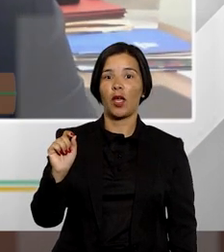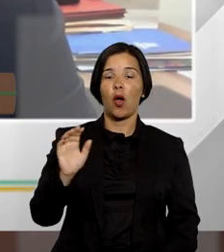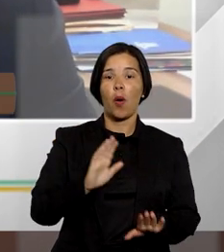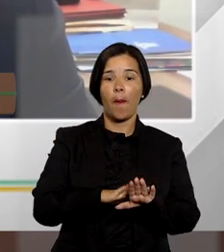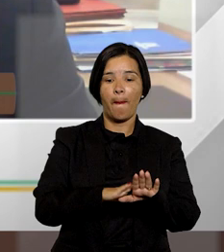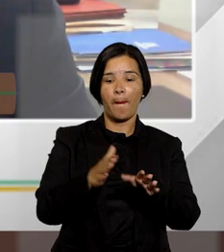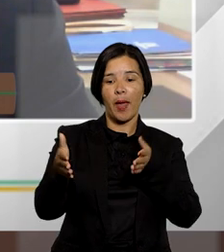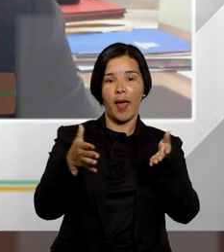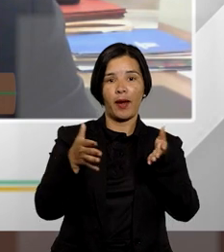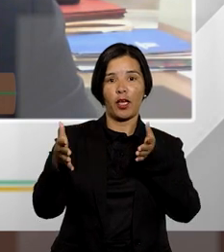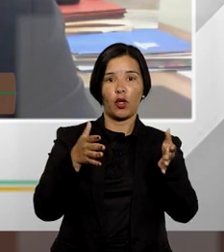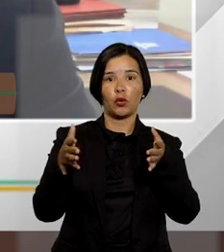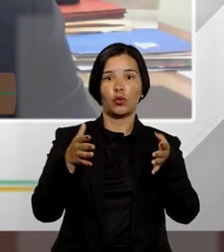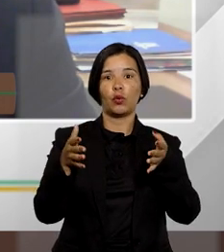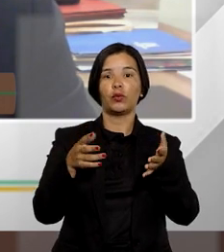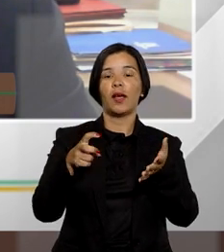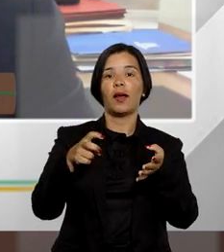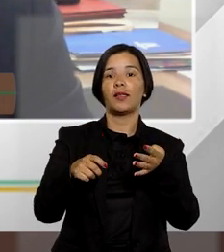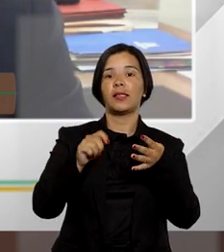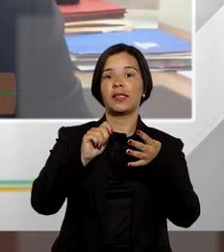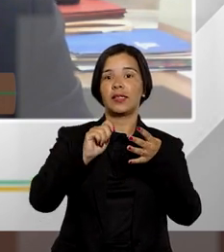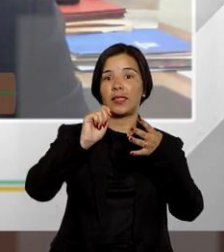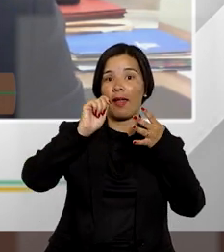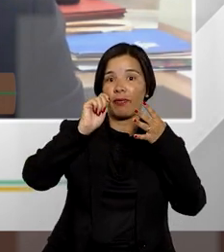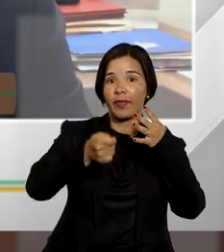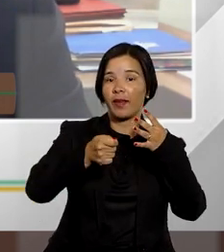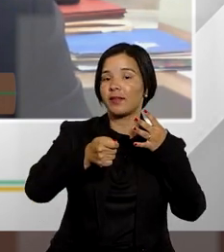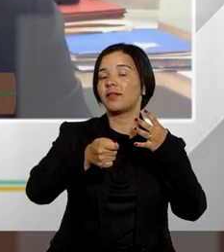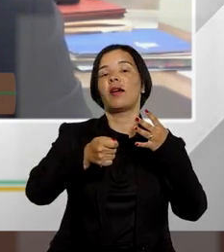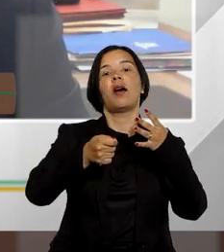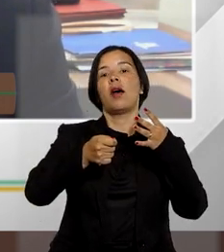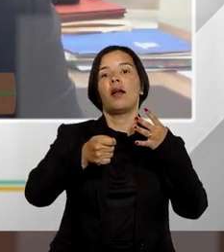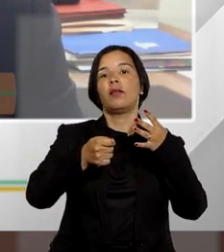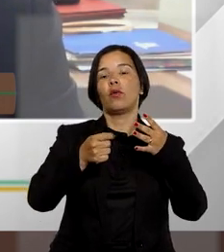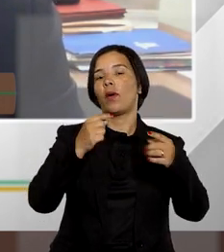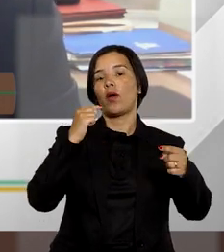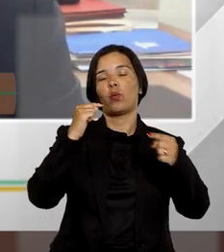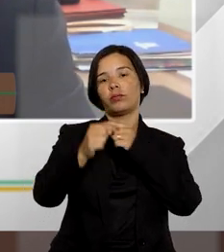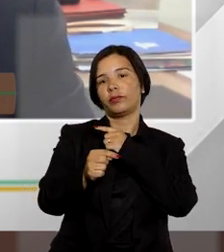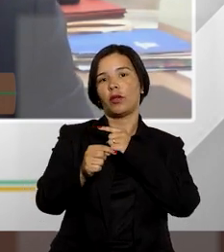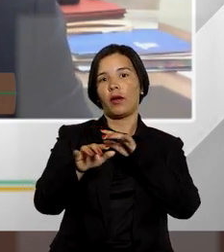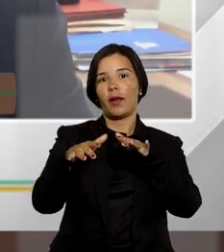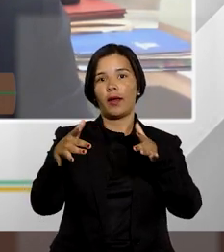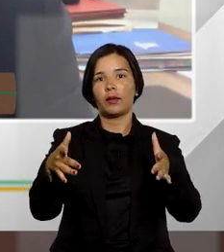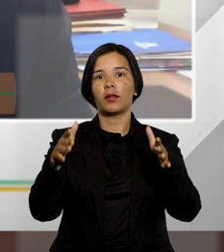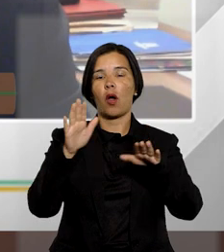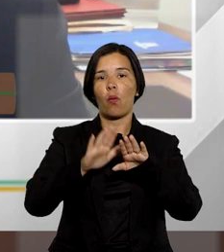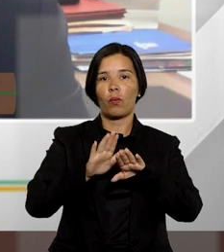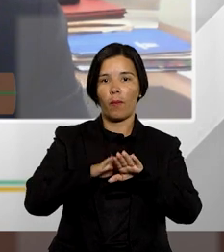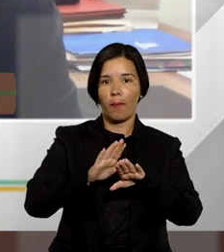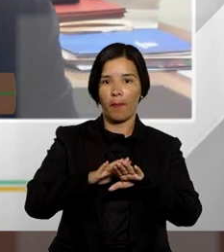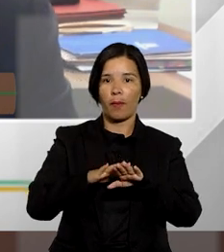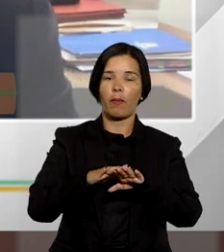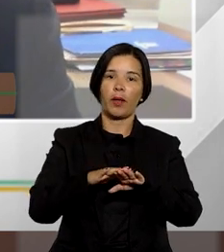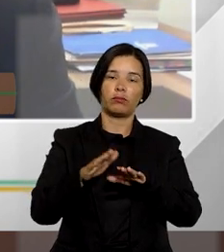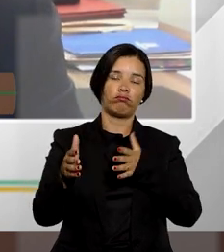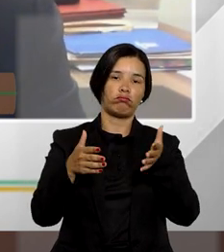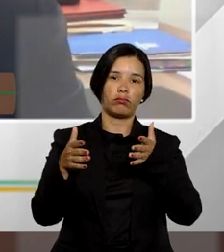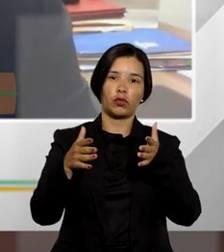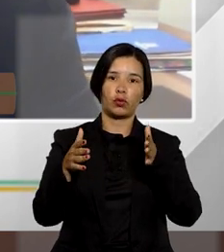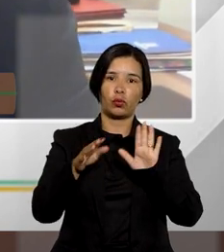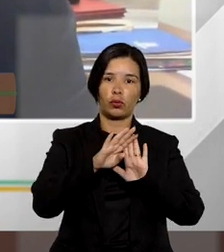pedido de homologação de sentença estrangeira não encerra conteúdo condenatório por essa razão em situação como essa